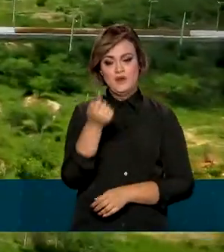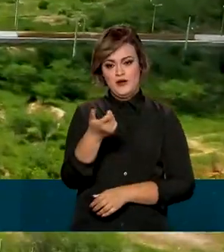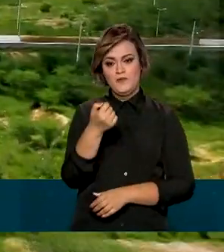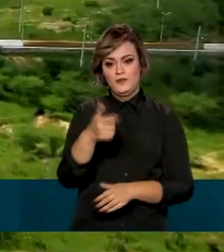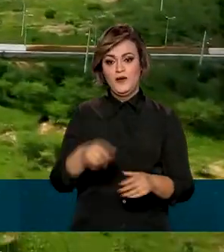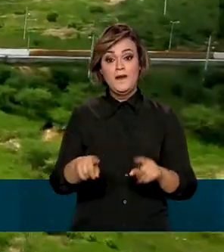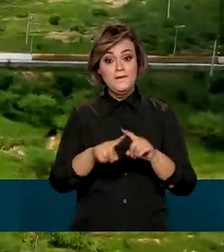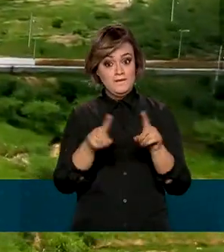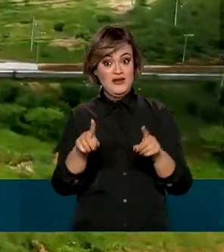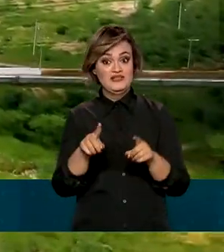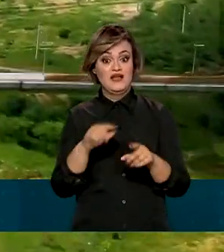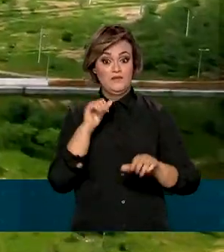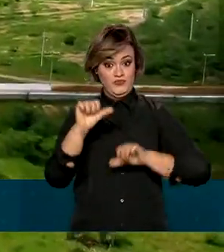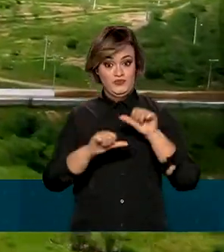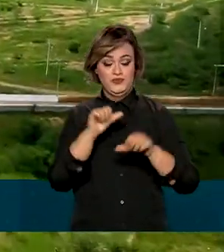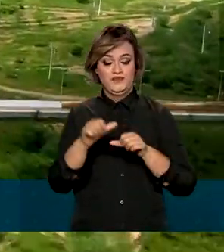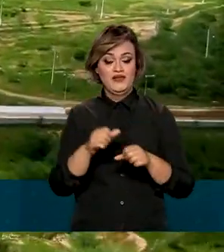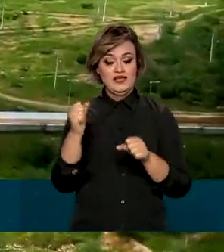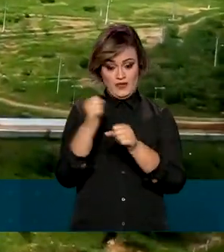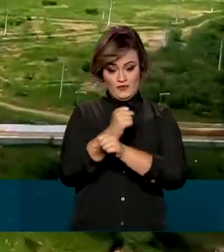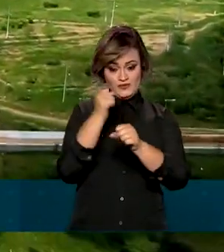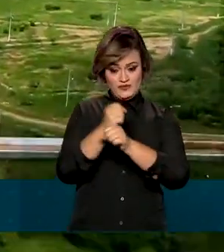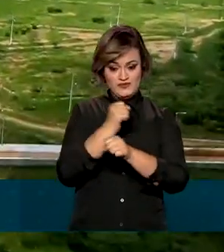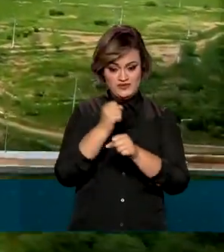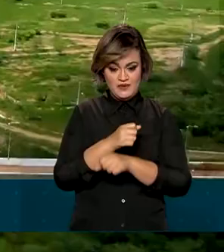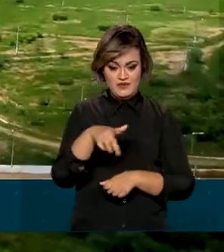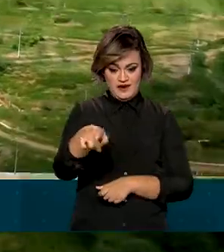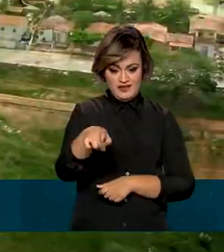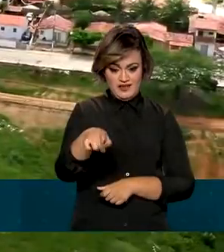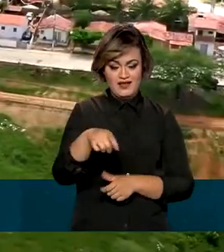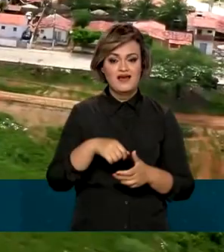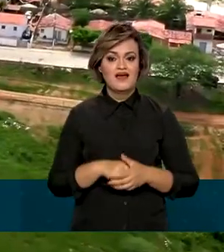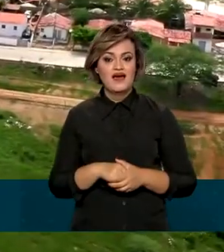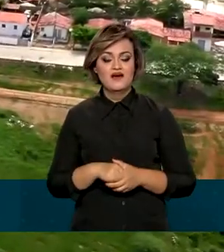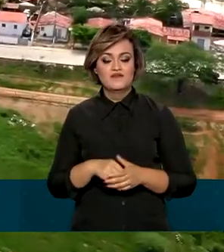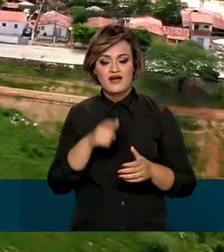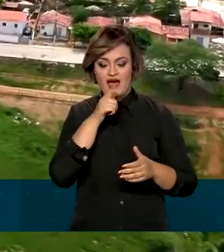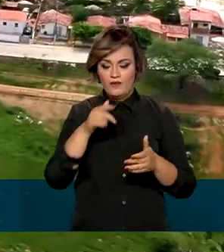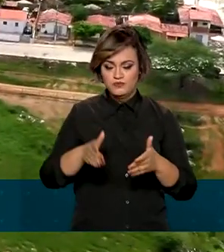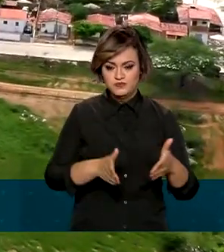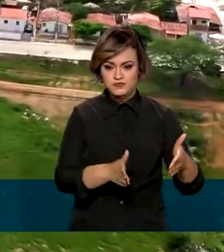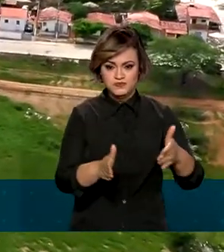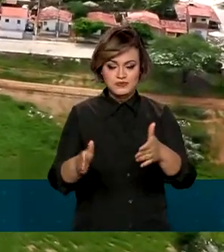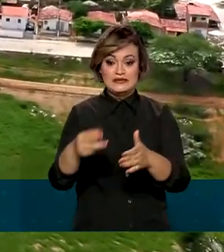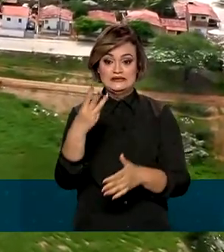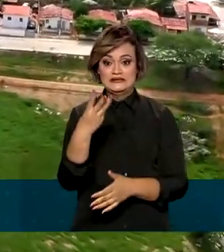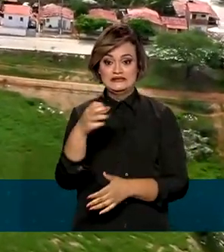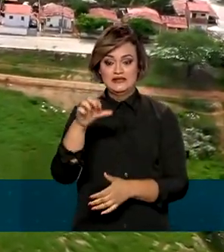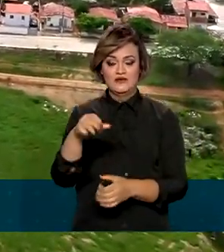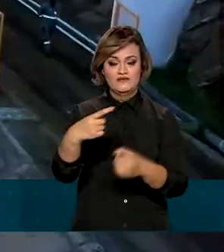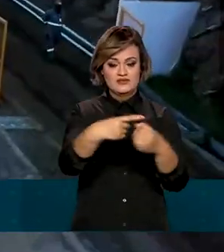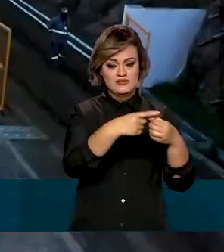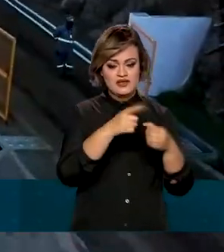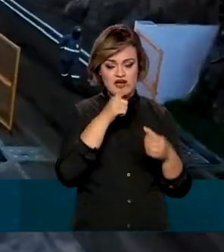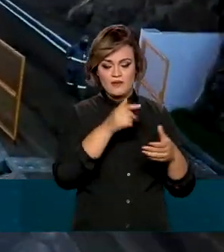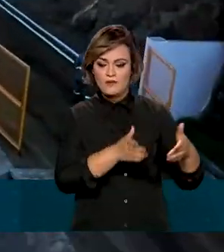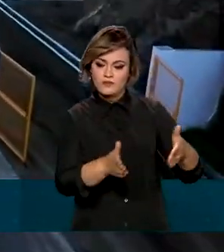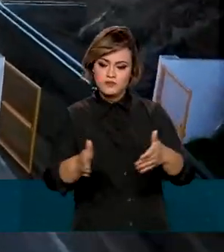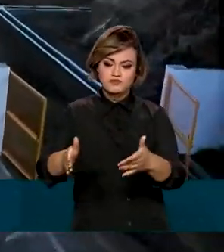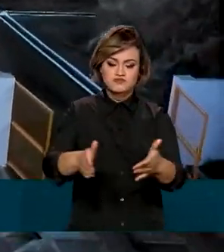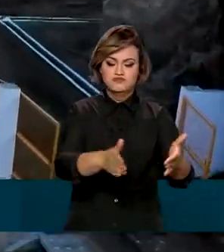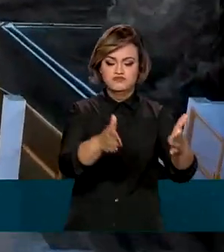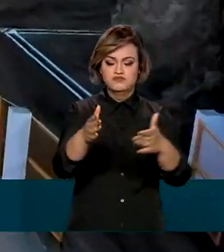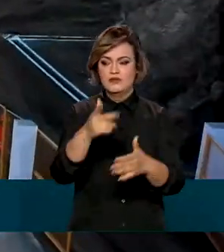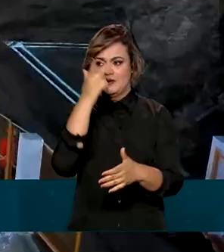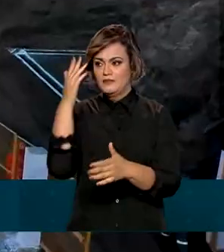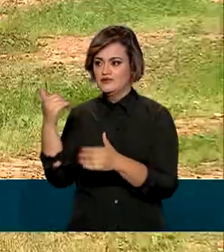realidade está mudando. A obra da vertente litorânea da Paraíba vai passar por 39 cidades do Estado distribuindo água para